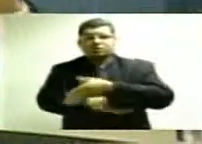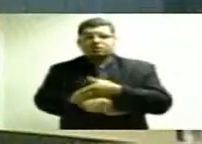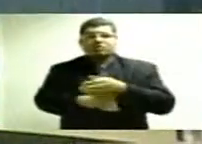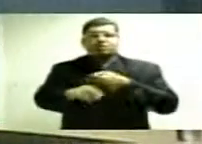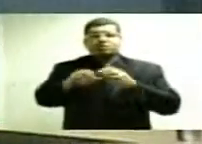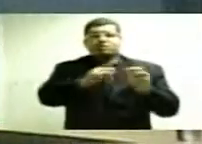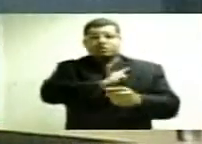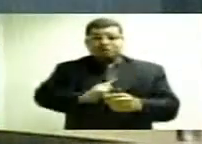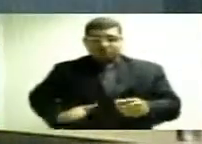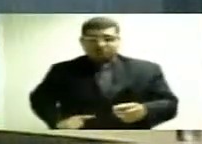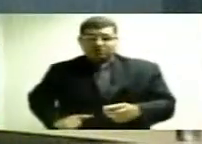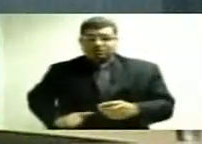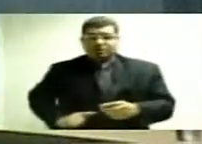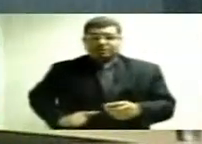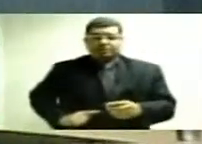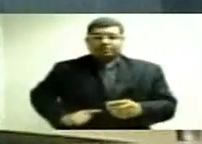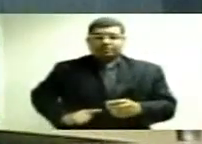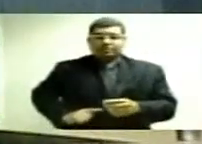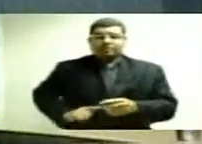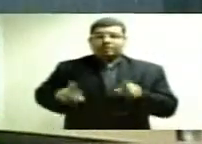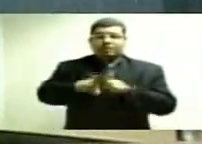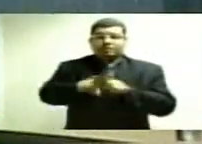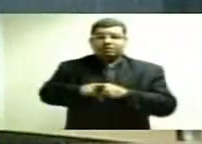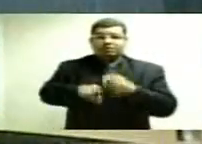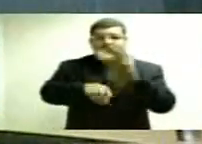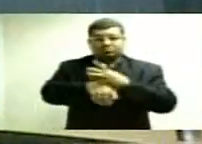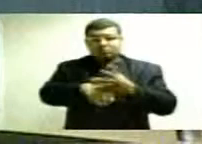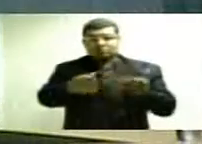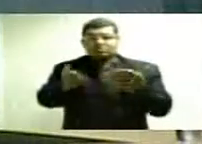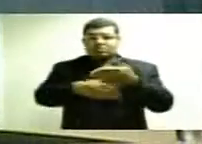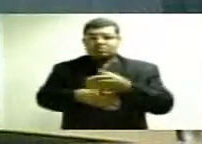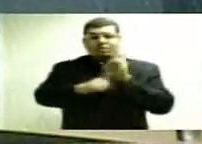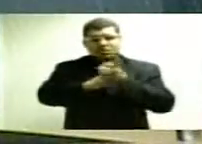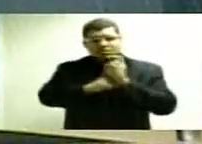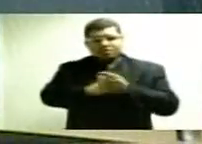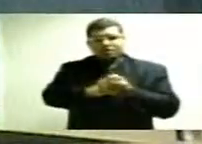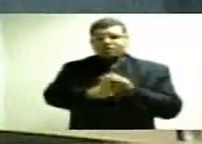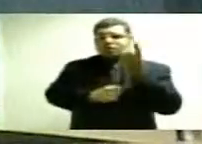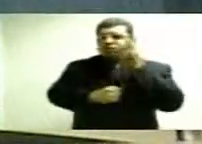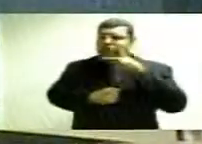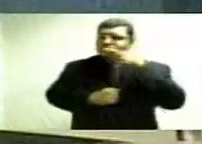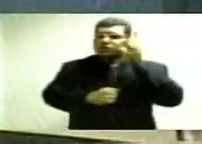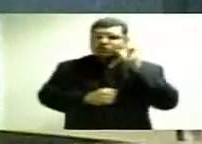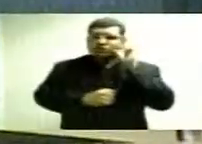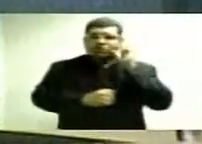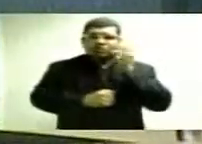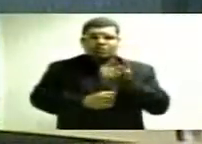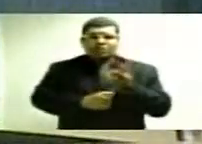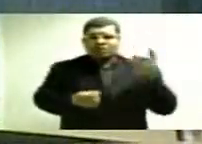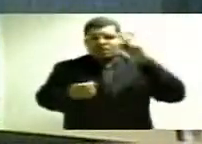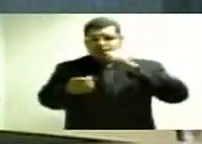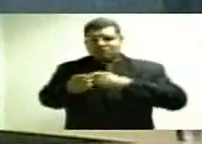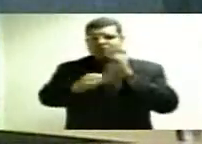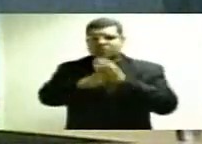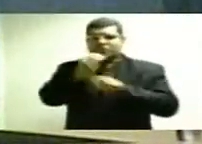pelo Executivo para esta Casa, no dia de ontem, e que entra